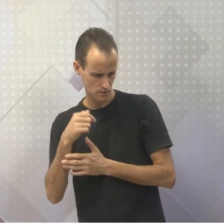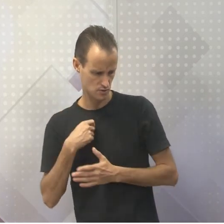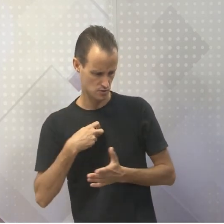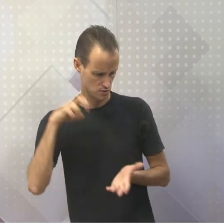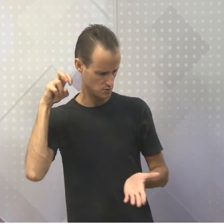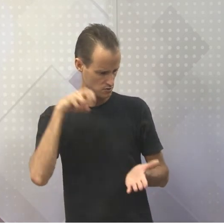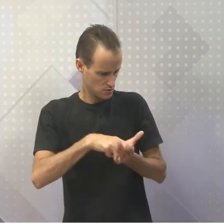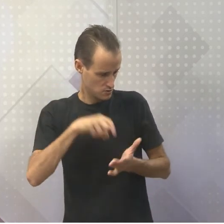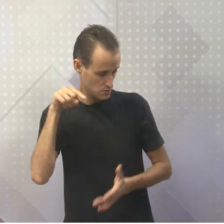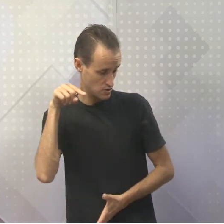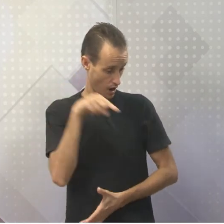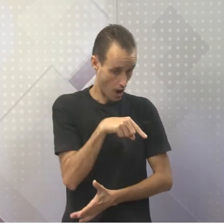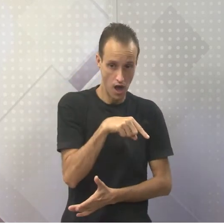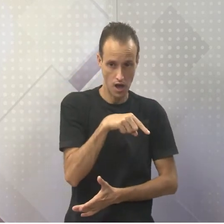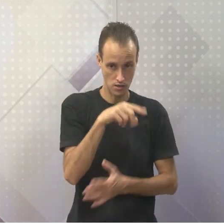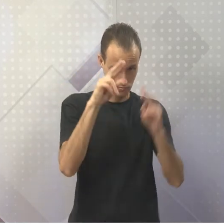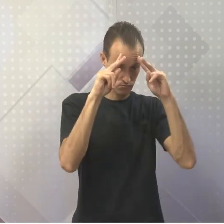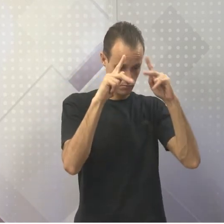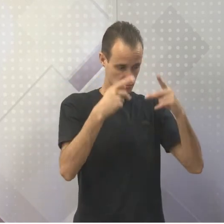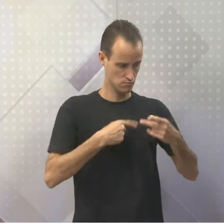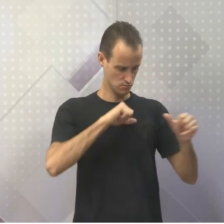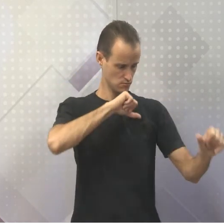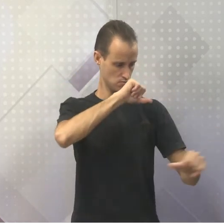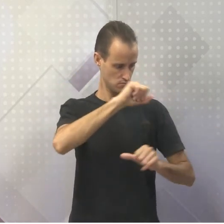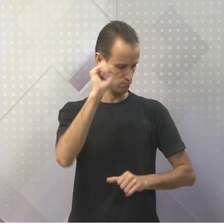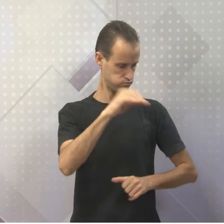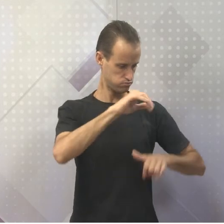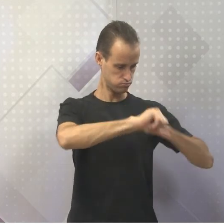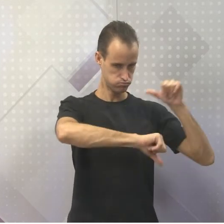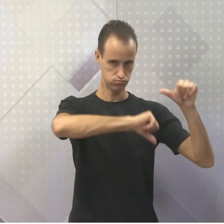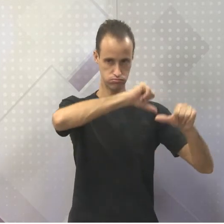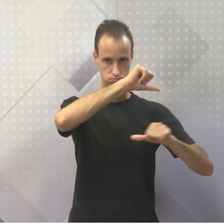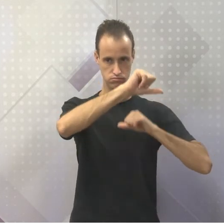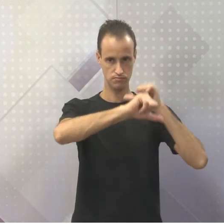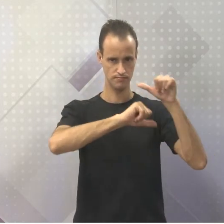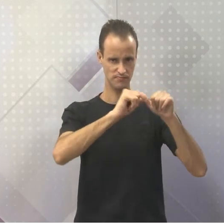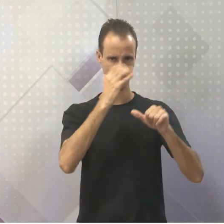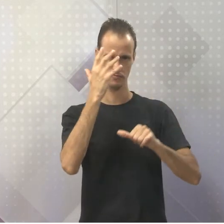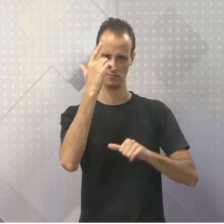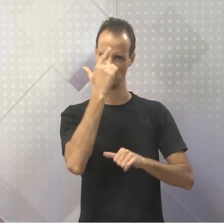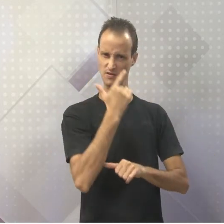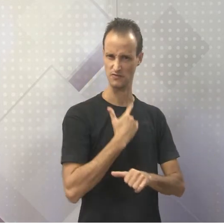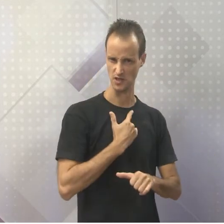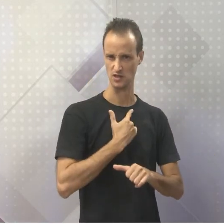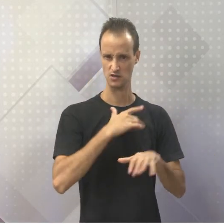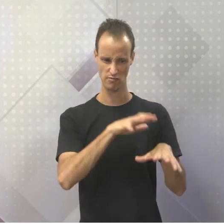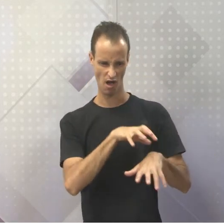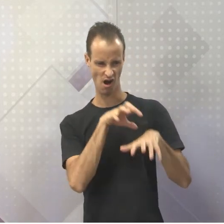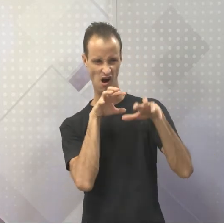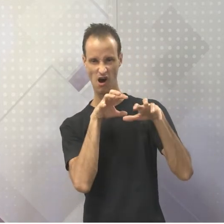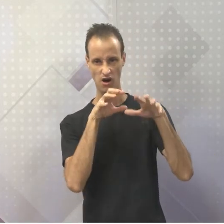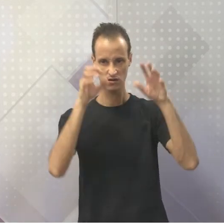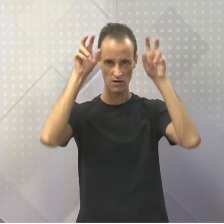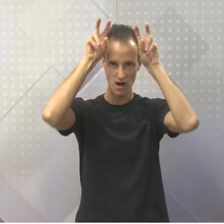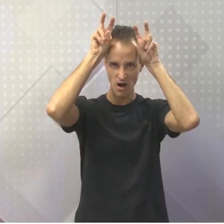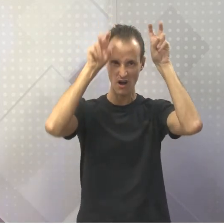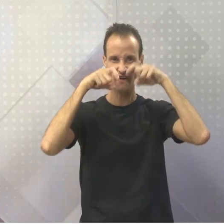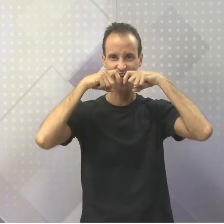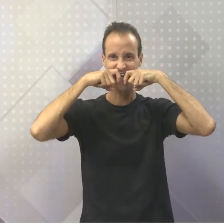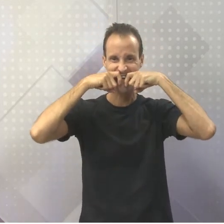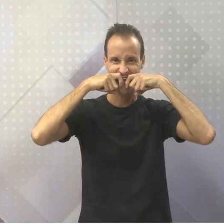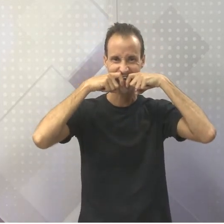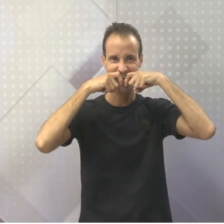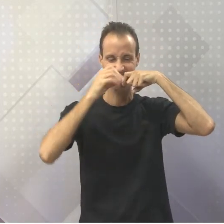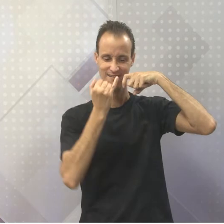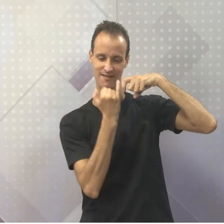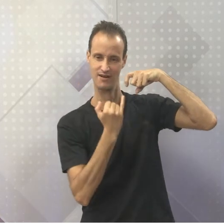puniu a pobre vítima, transformando-a num terrível monstro. Com dentes afiados,